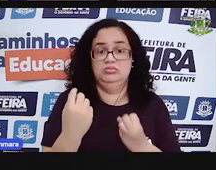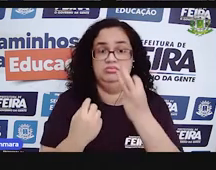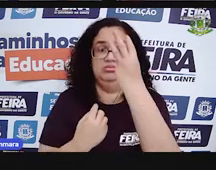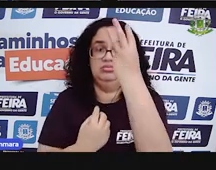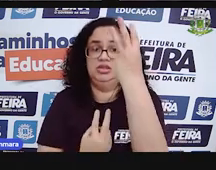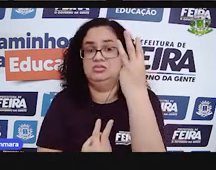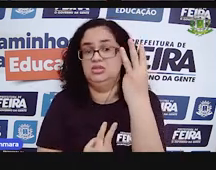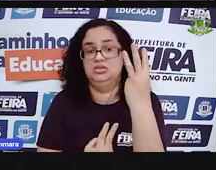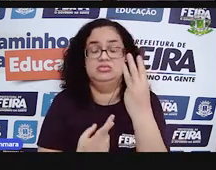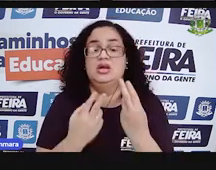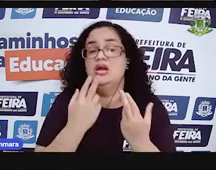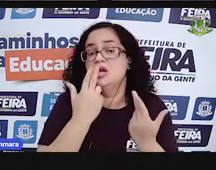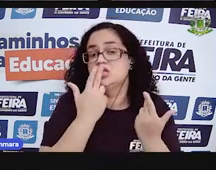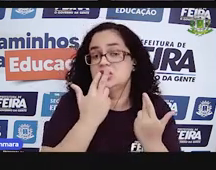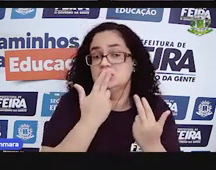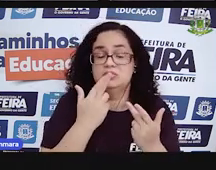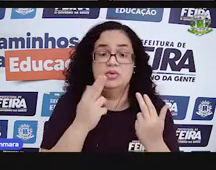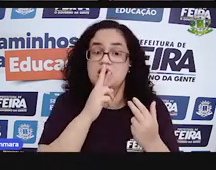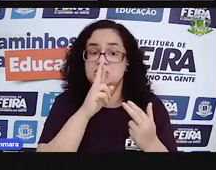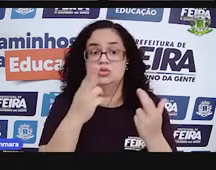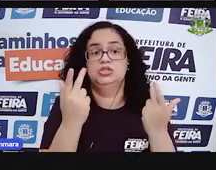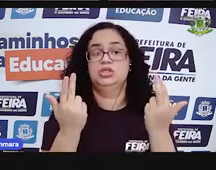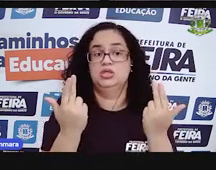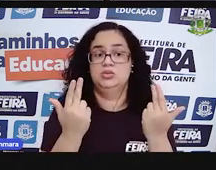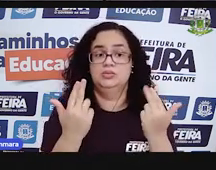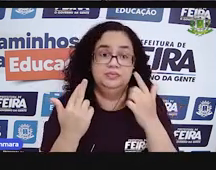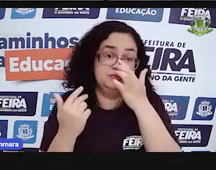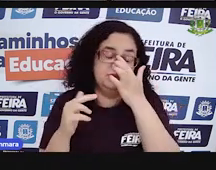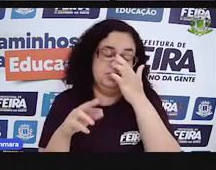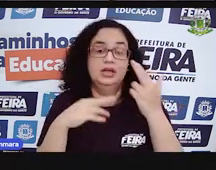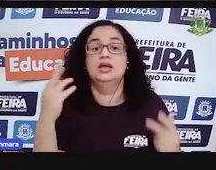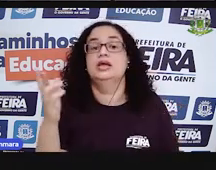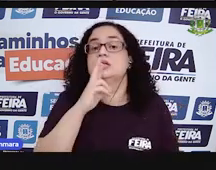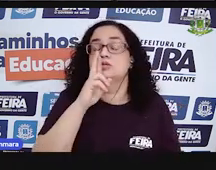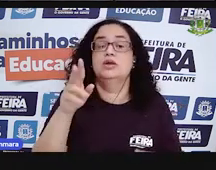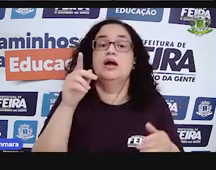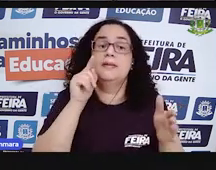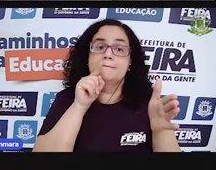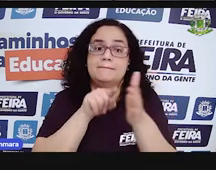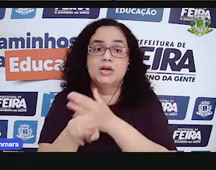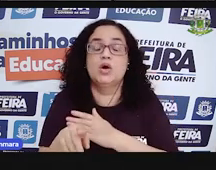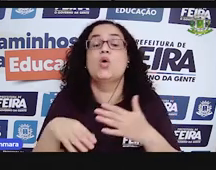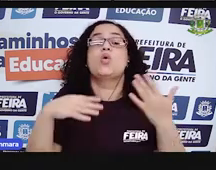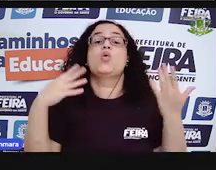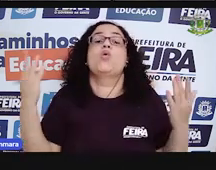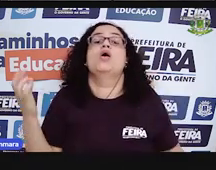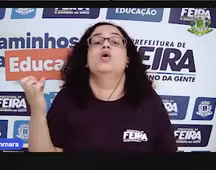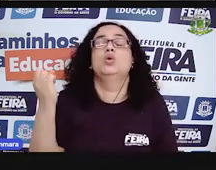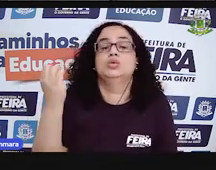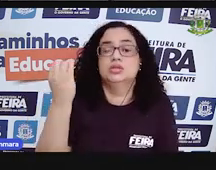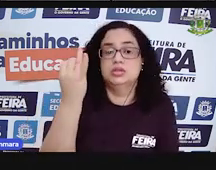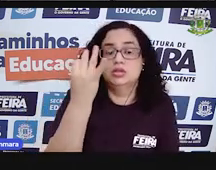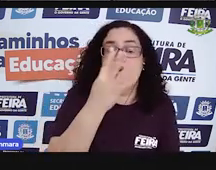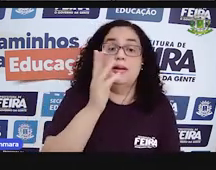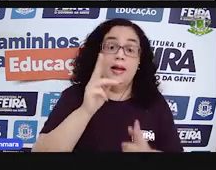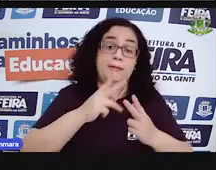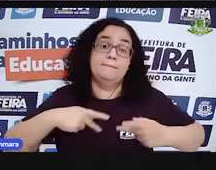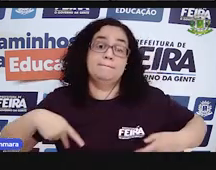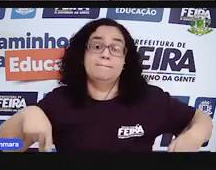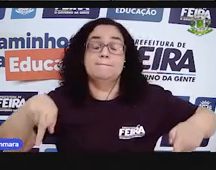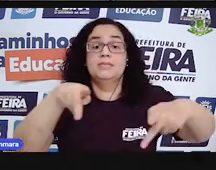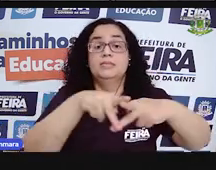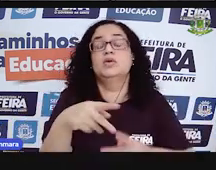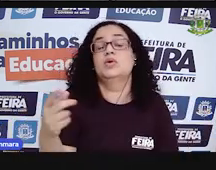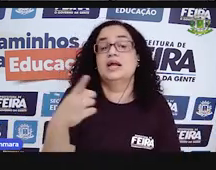2, vai dar o mesmo resultado. Então, respondemos a pergunta, qual é o total de população que